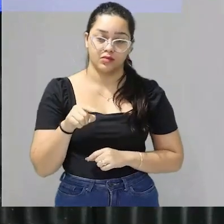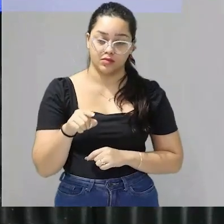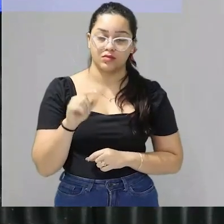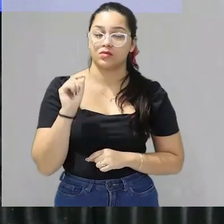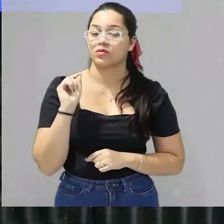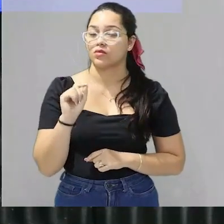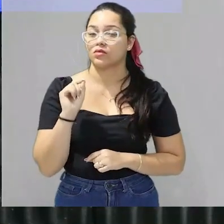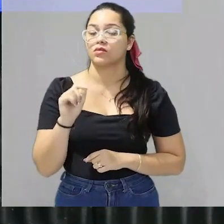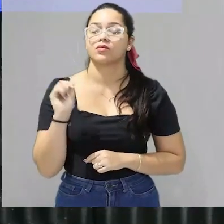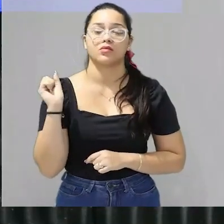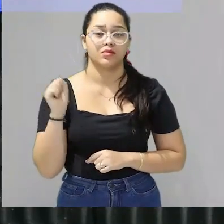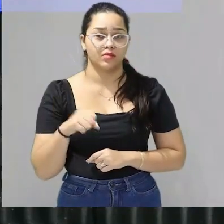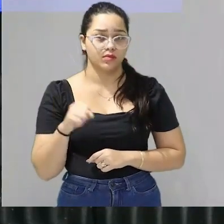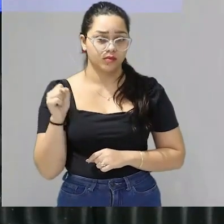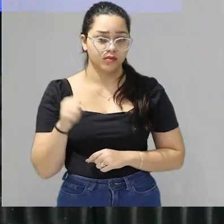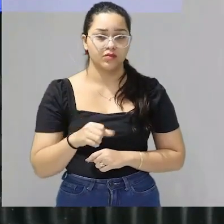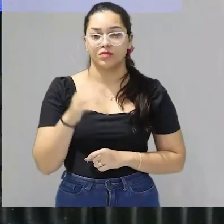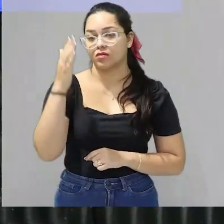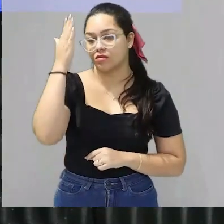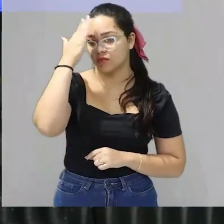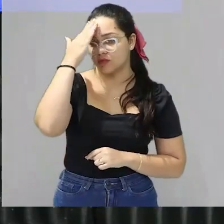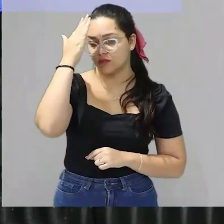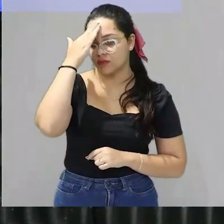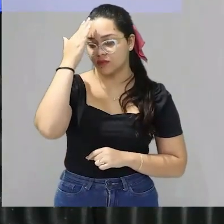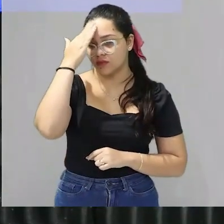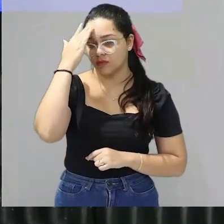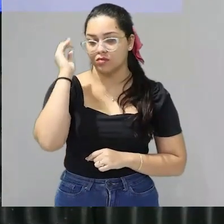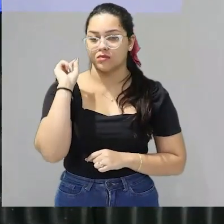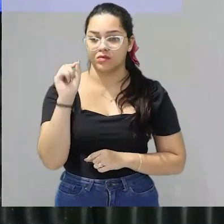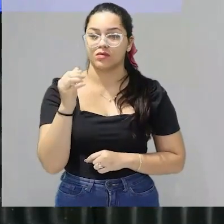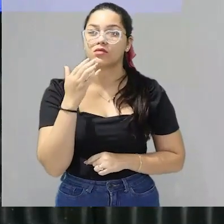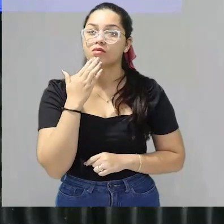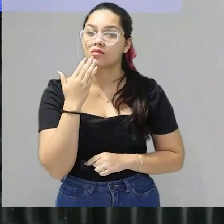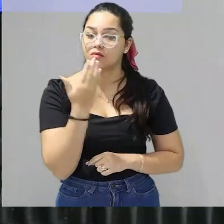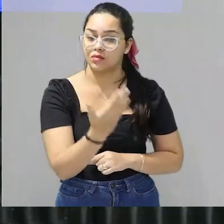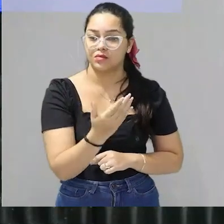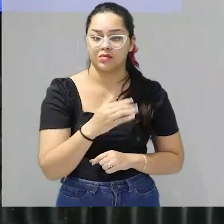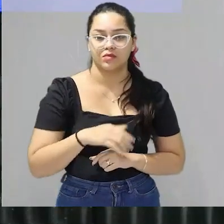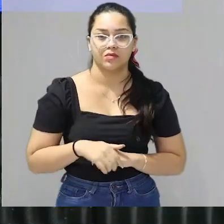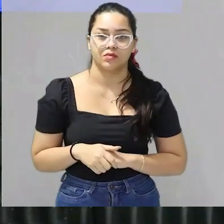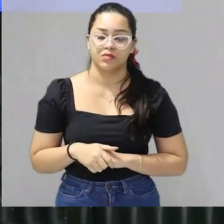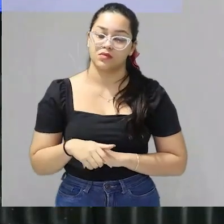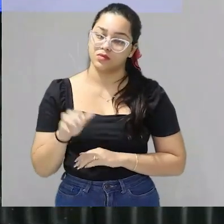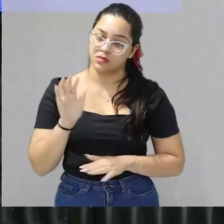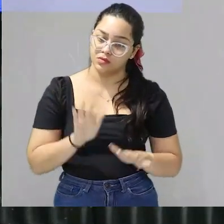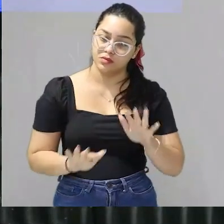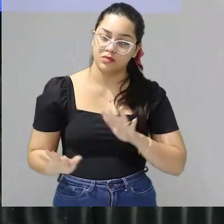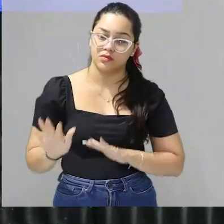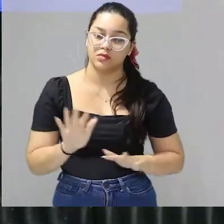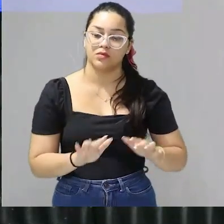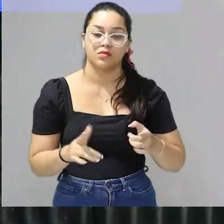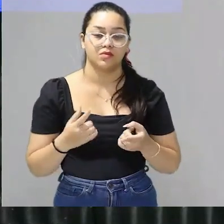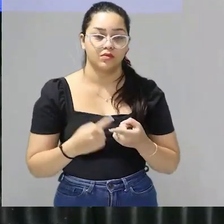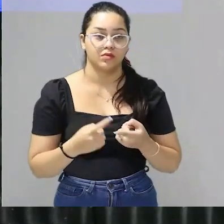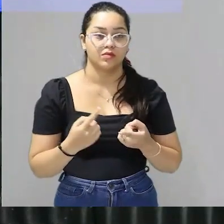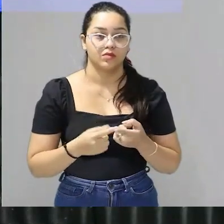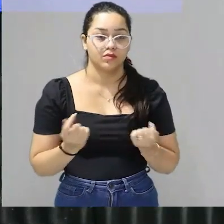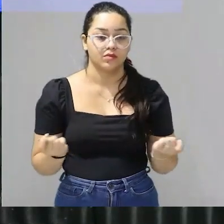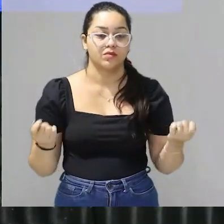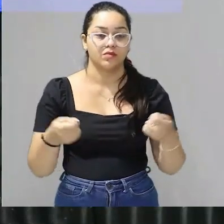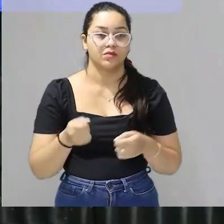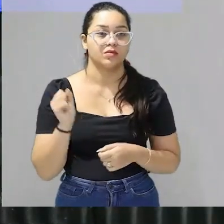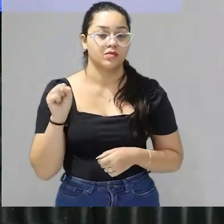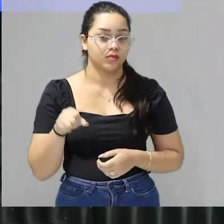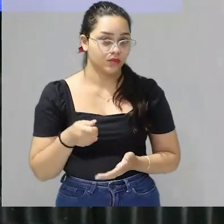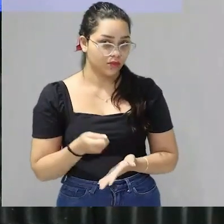você está sim compreendendo aquilo que foi solicitado então muito cuidado que essa é uma das competências que